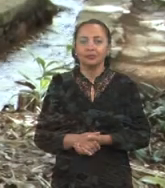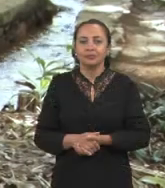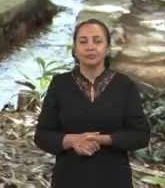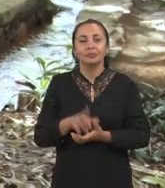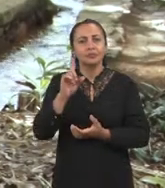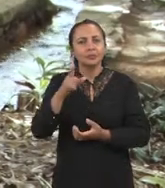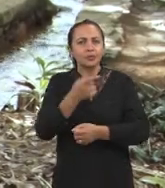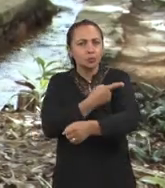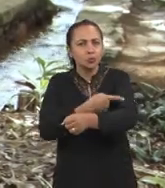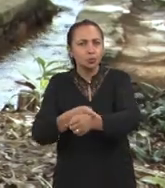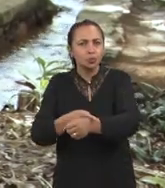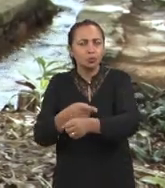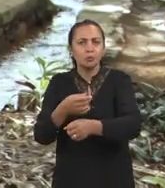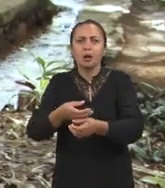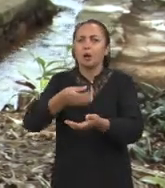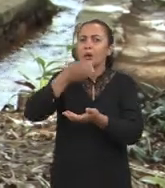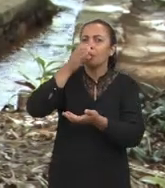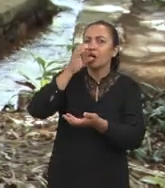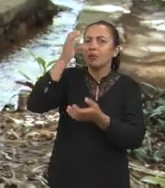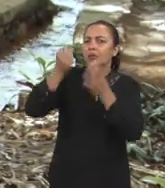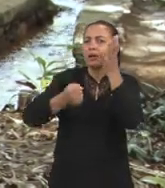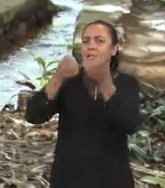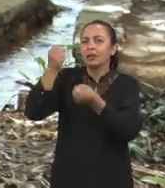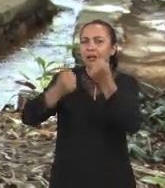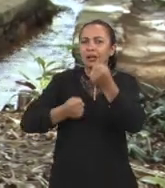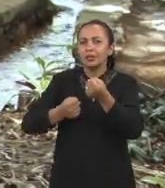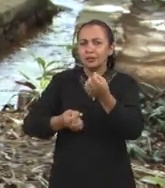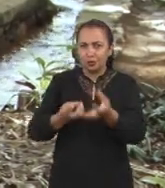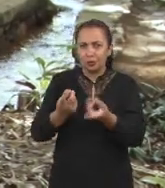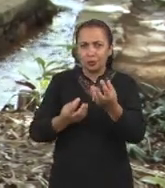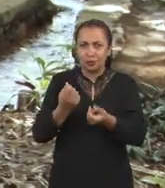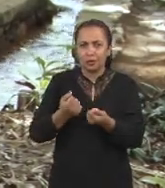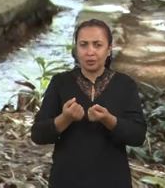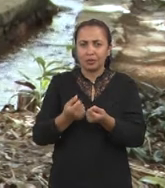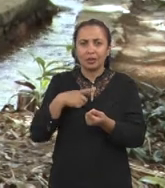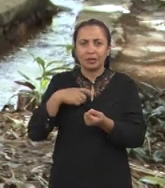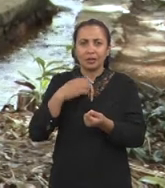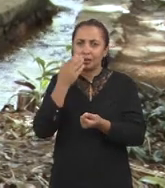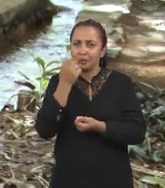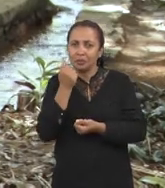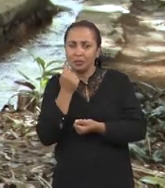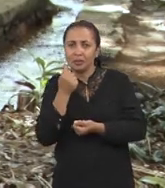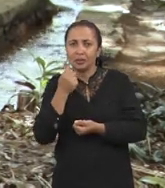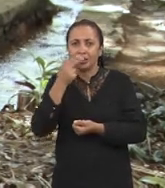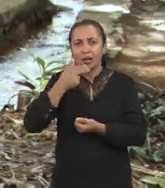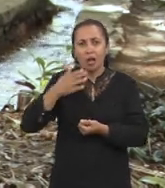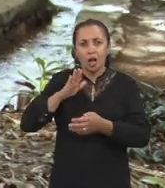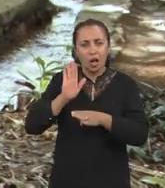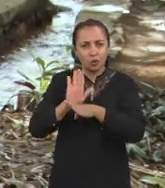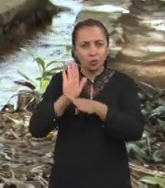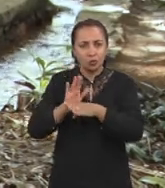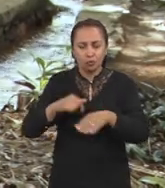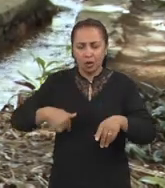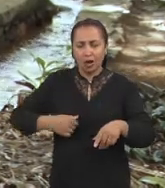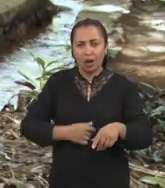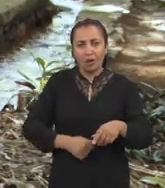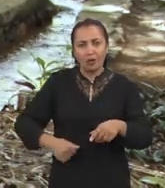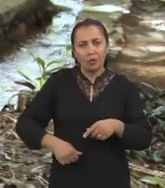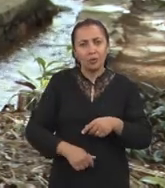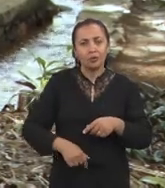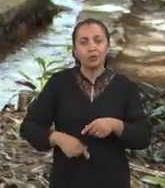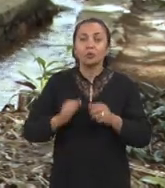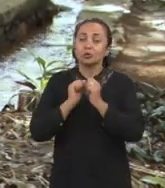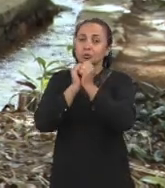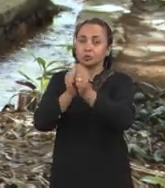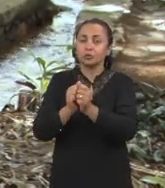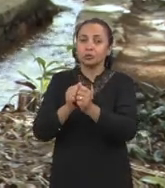Você costuma tomar leite fermentado? Consumir alimentos probióticos que auxiliam no trato intestinal a partir de micro-organismos